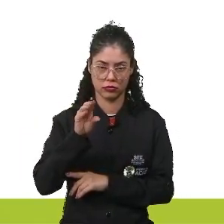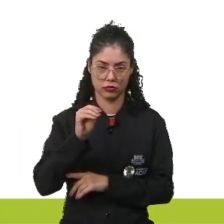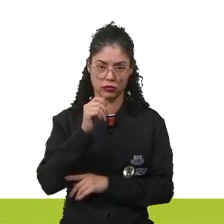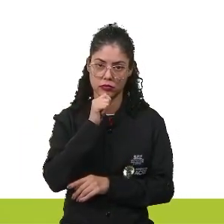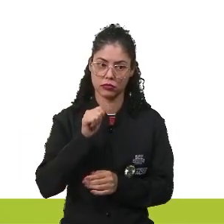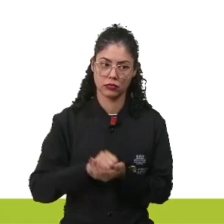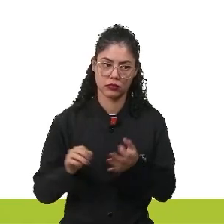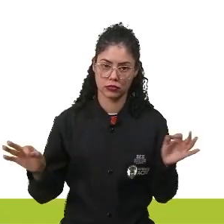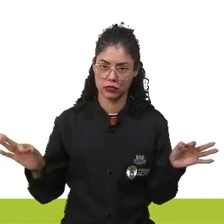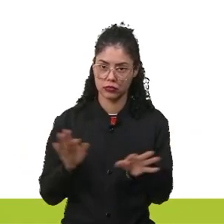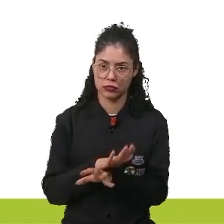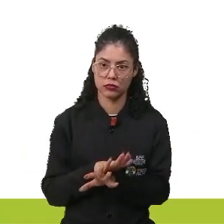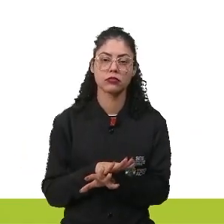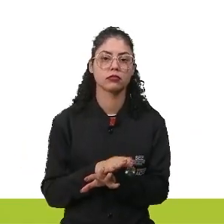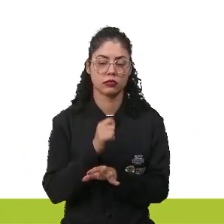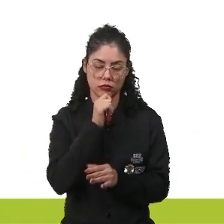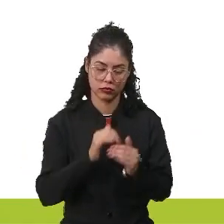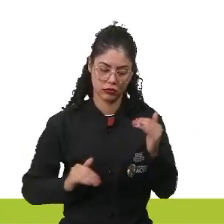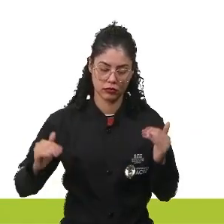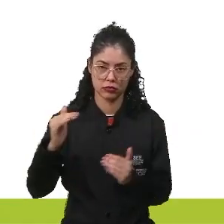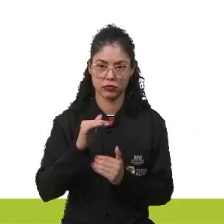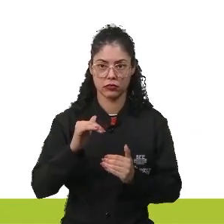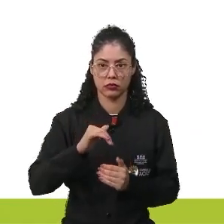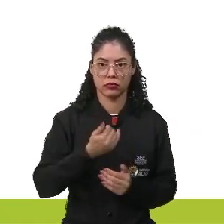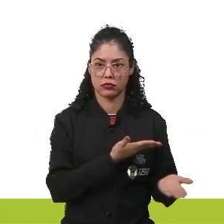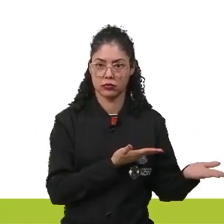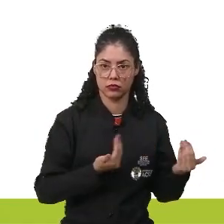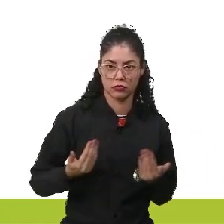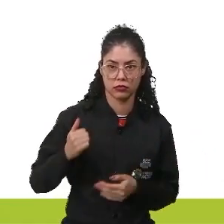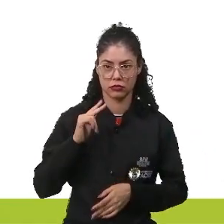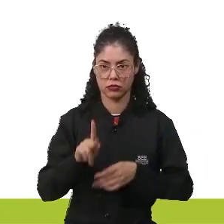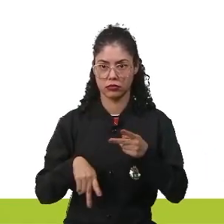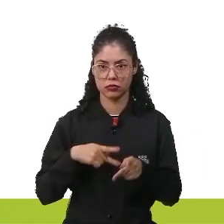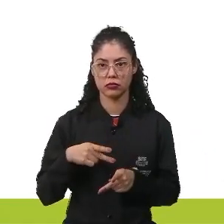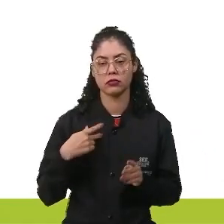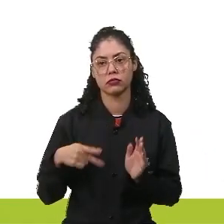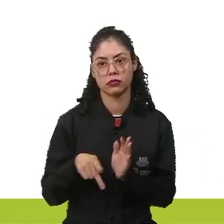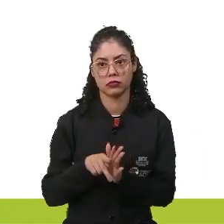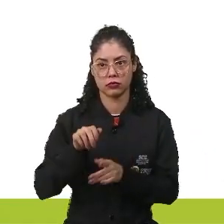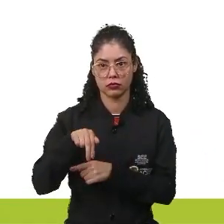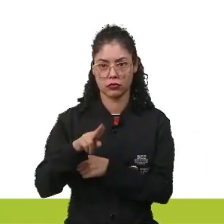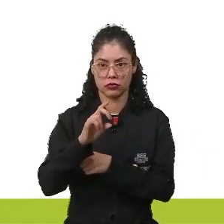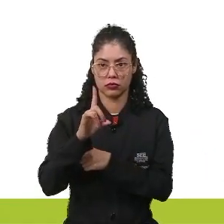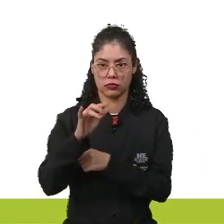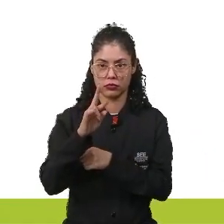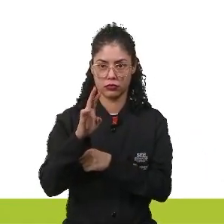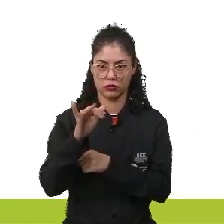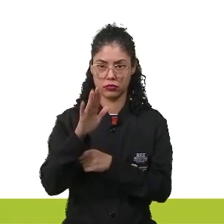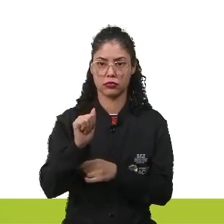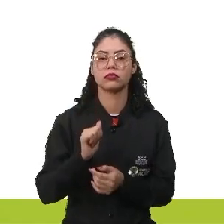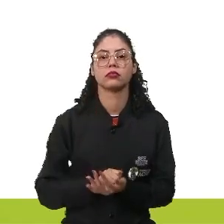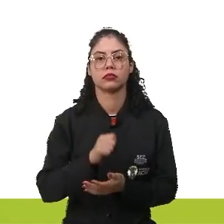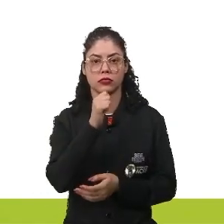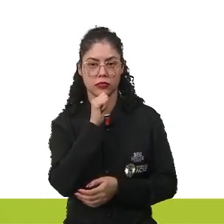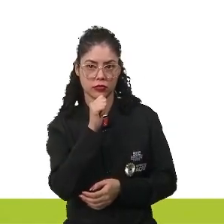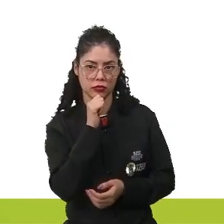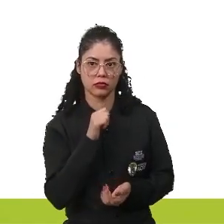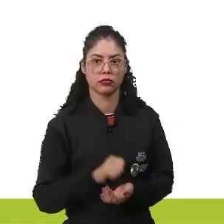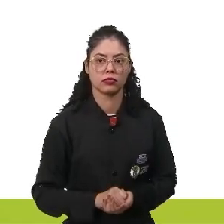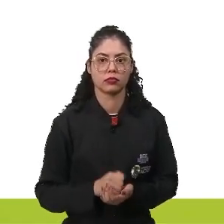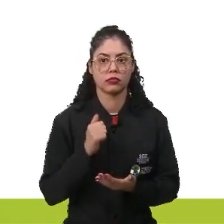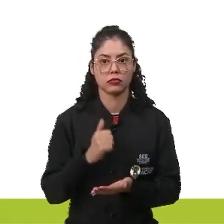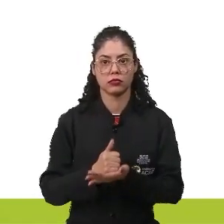um golpe que derrubou o diretório e colocou no poder o jovem e popular oficial, Napoleão Bonaparte. Esse contou com o apoio dos